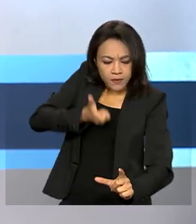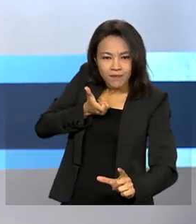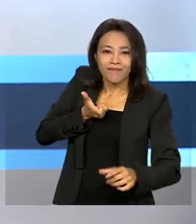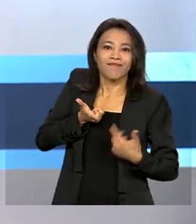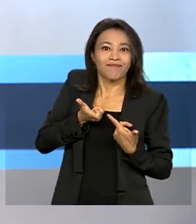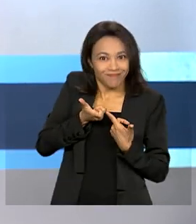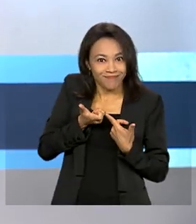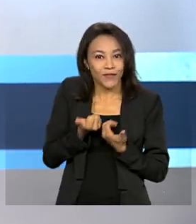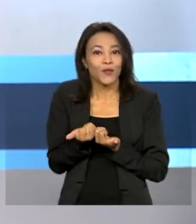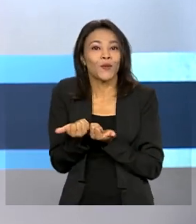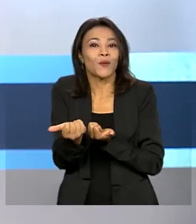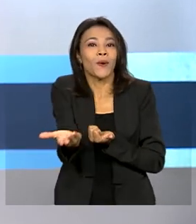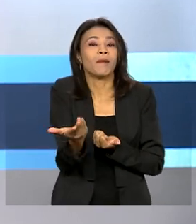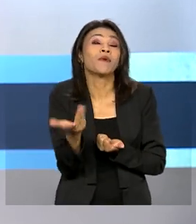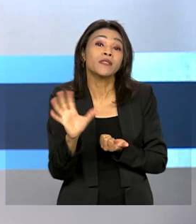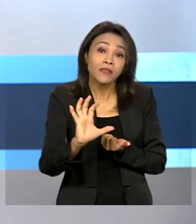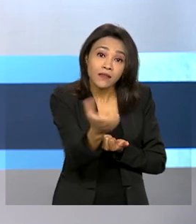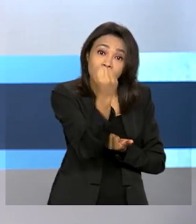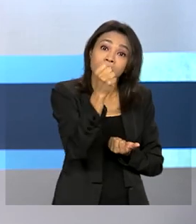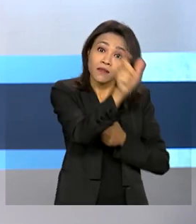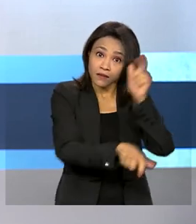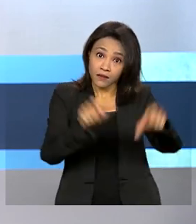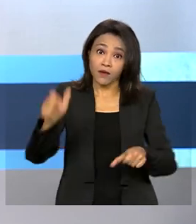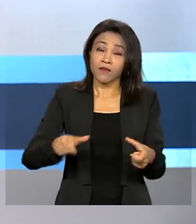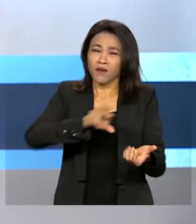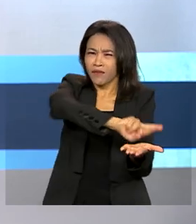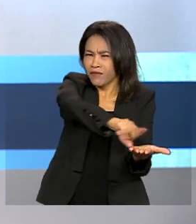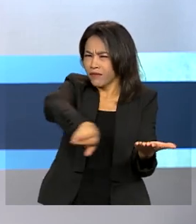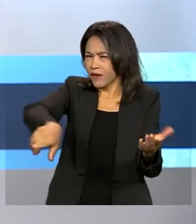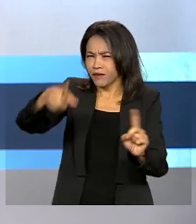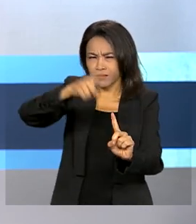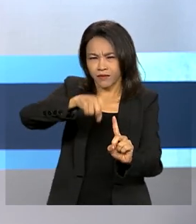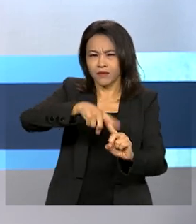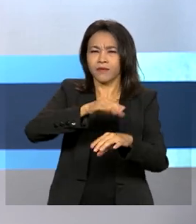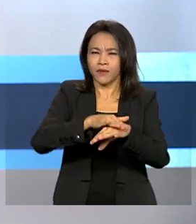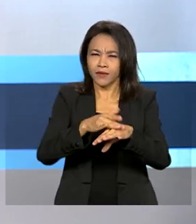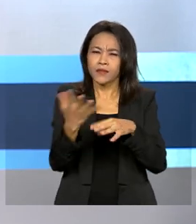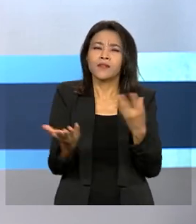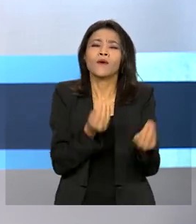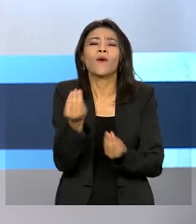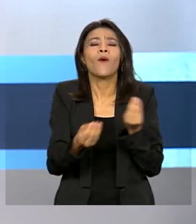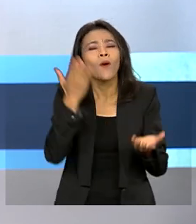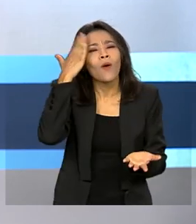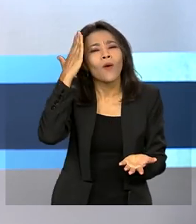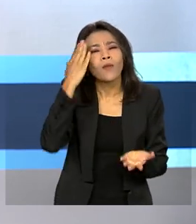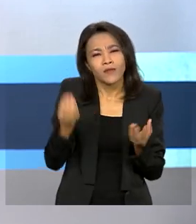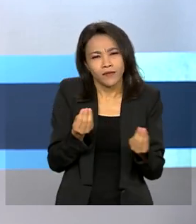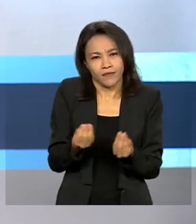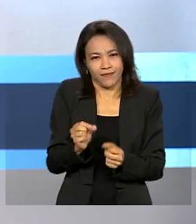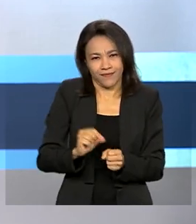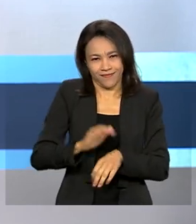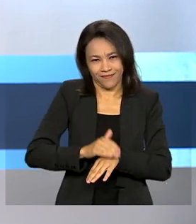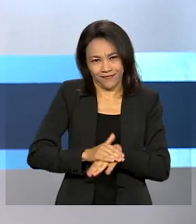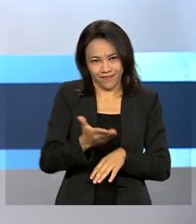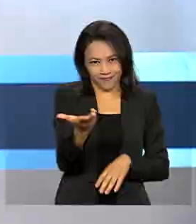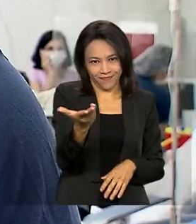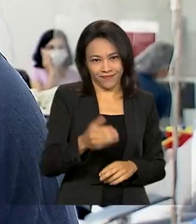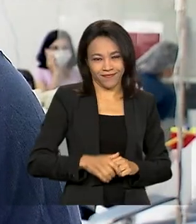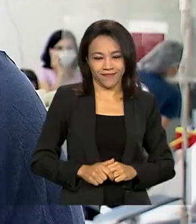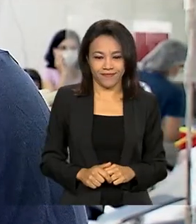pacientes em mais de 80 tipos de doenças. Saiba como ser um doador na reportagem de Márcia Fernandes.